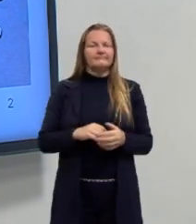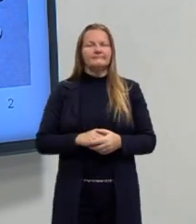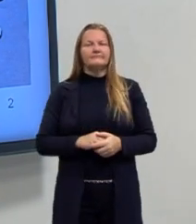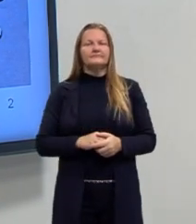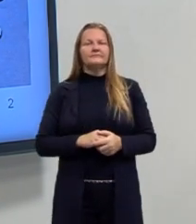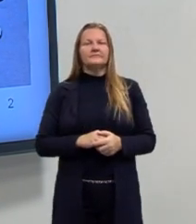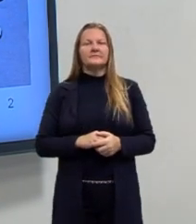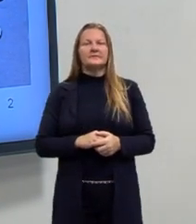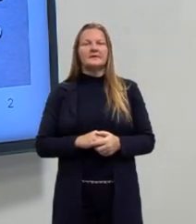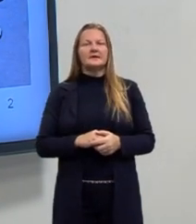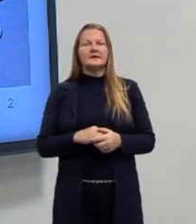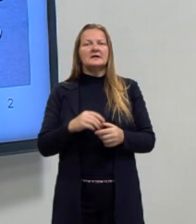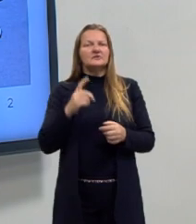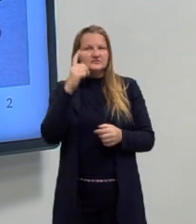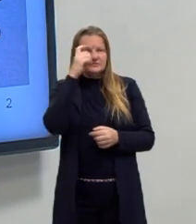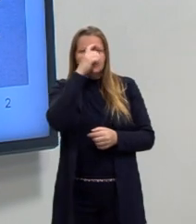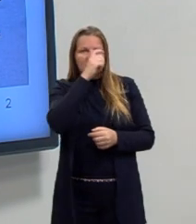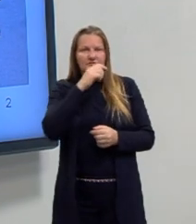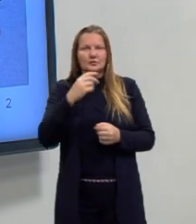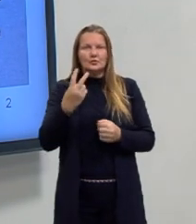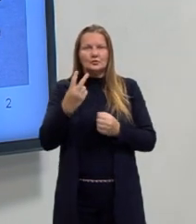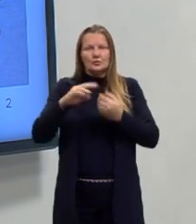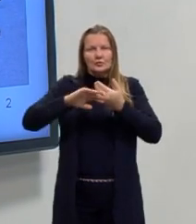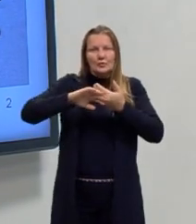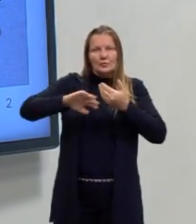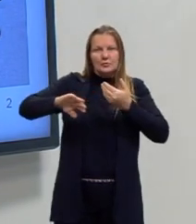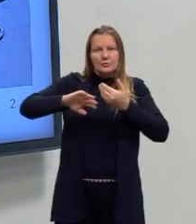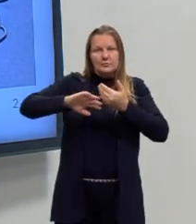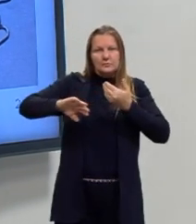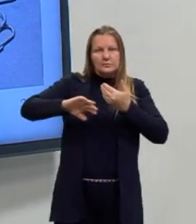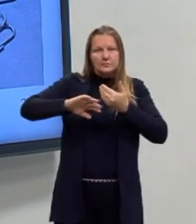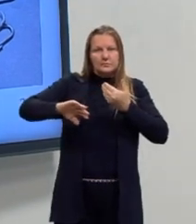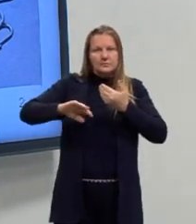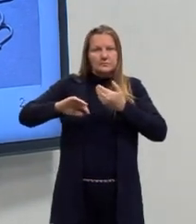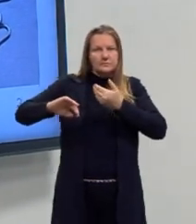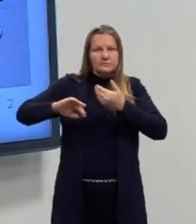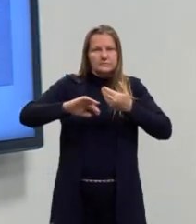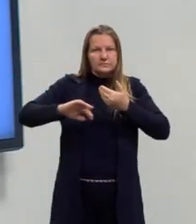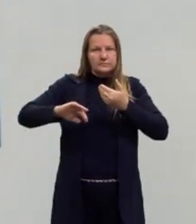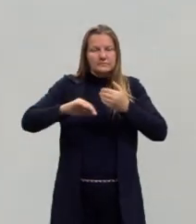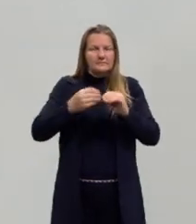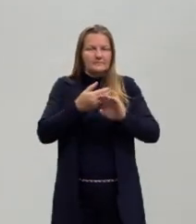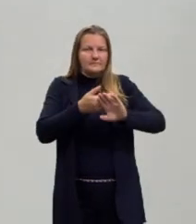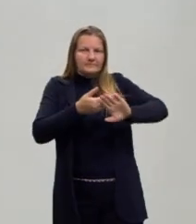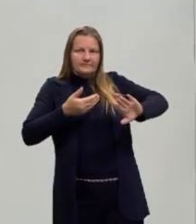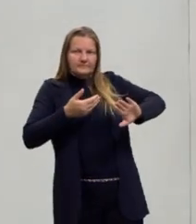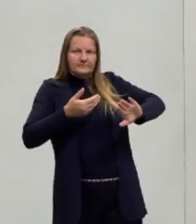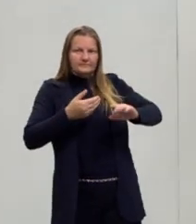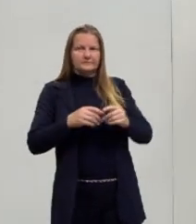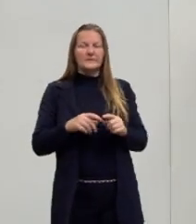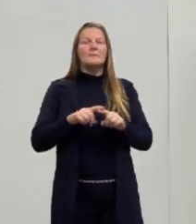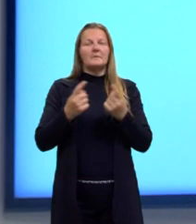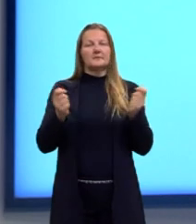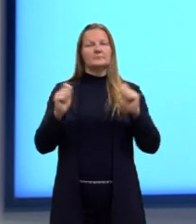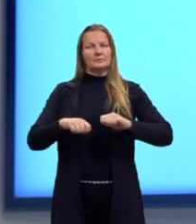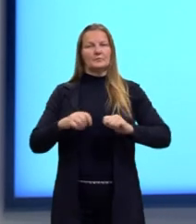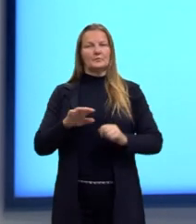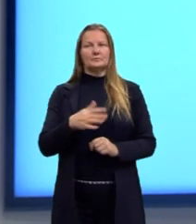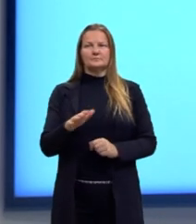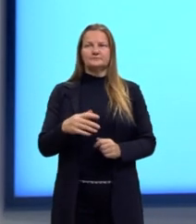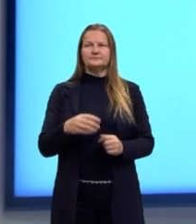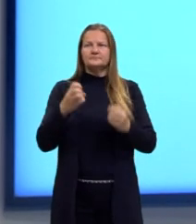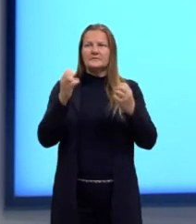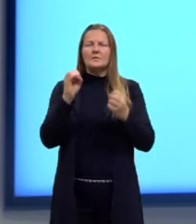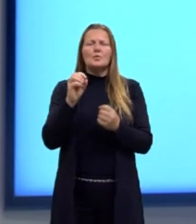incomum a gente ver ele repelir, mas pode acontecer também. Tá. Então, basicamente,